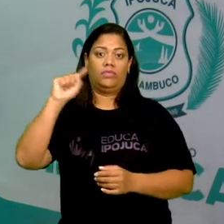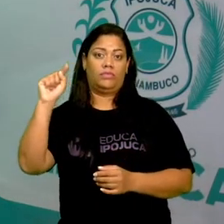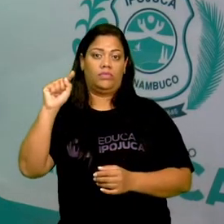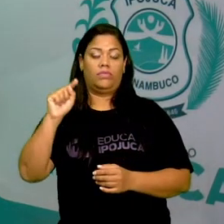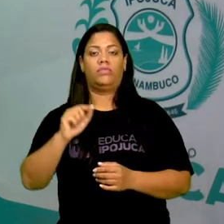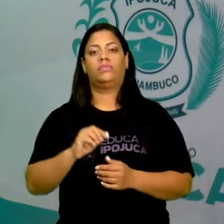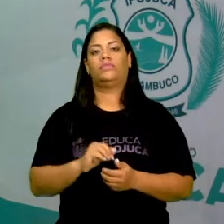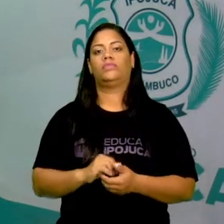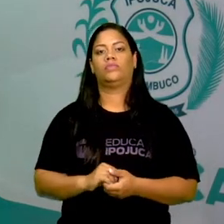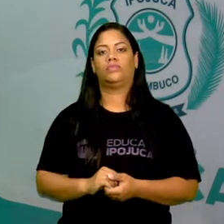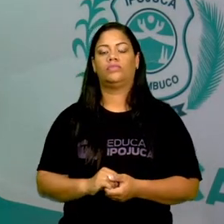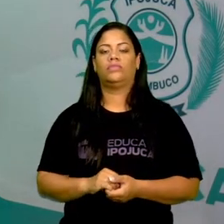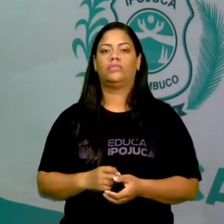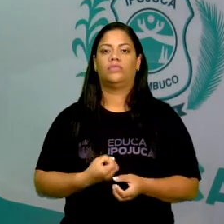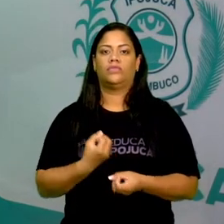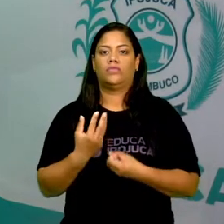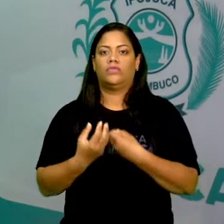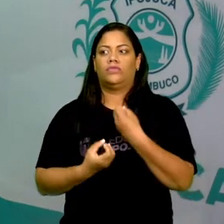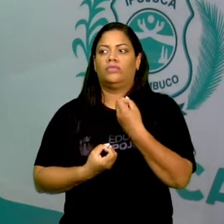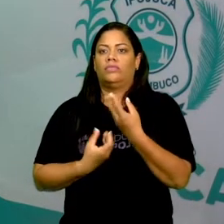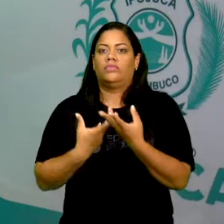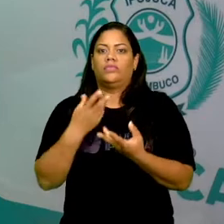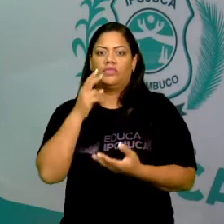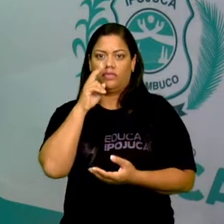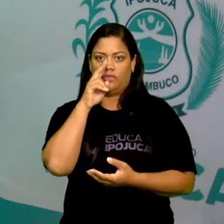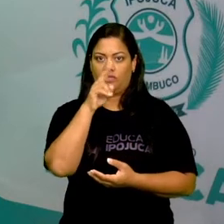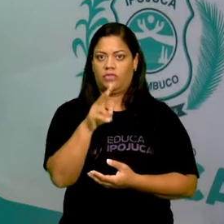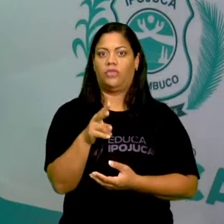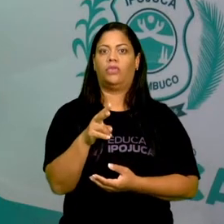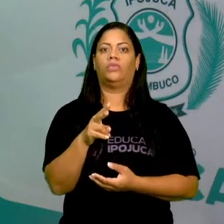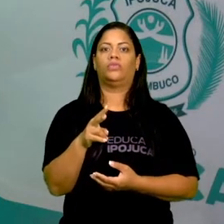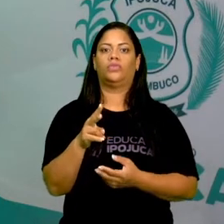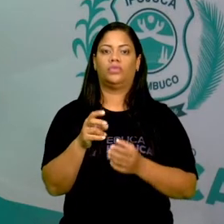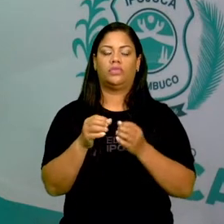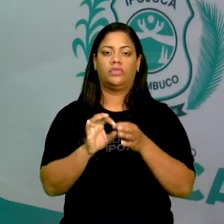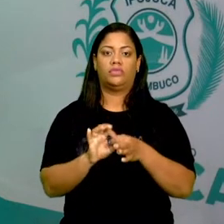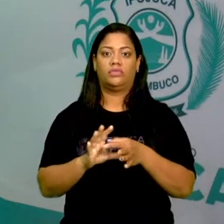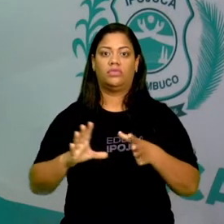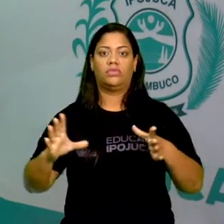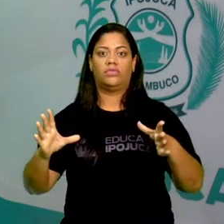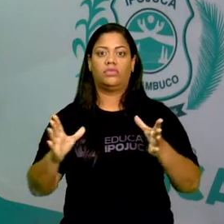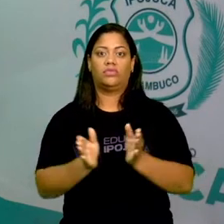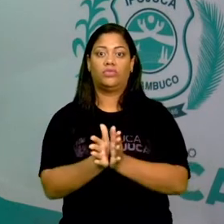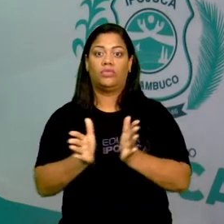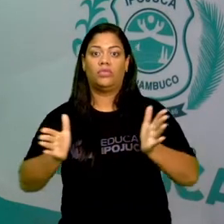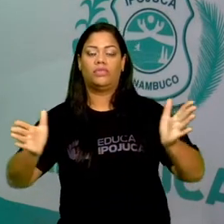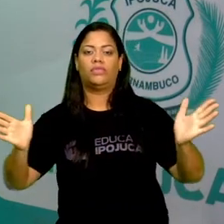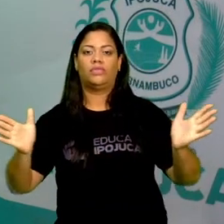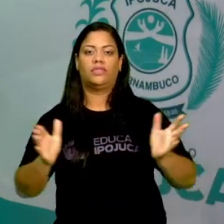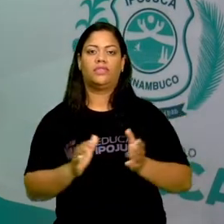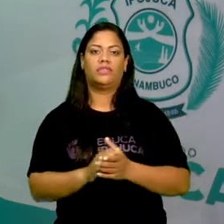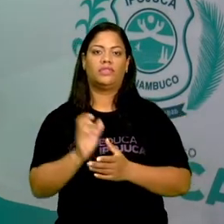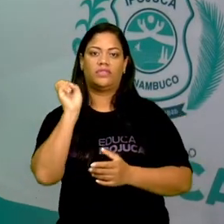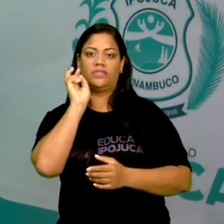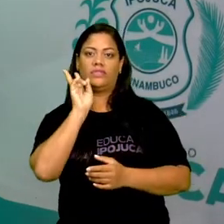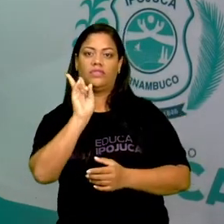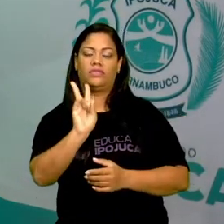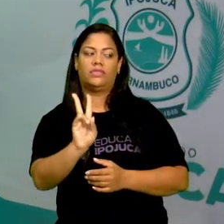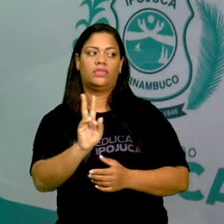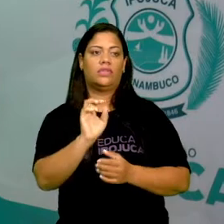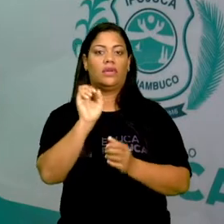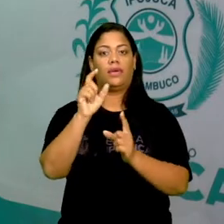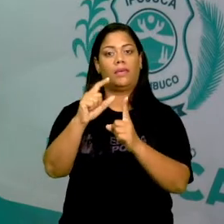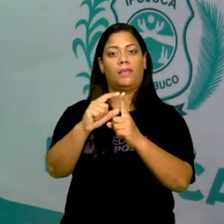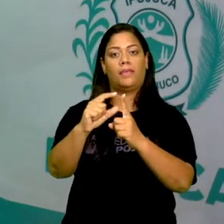o som fica forte, fica aberto, tá? No caso, vejamos aí a